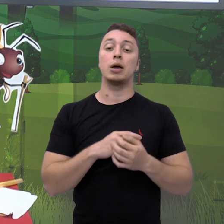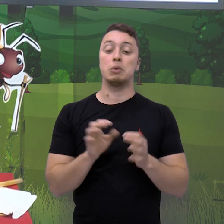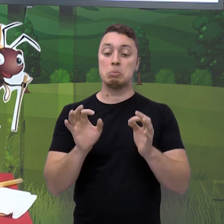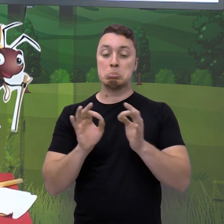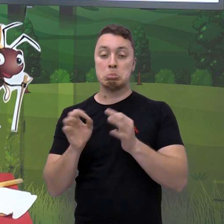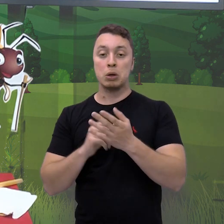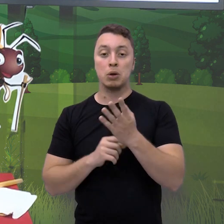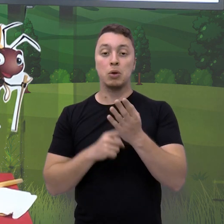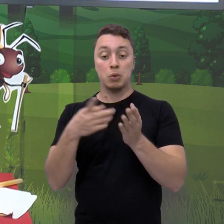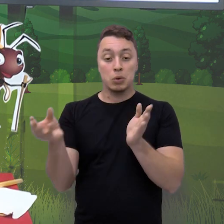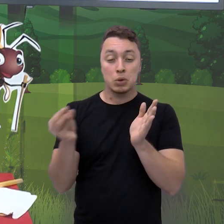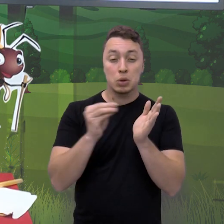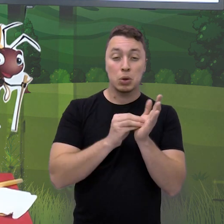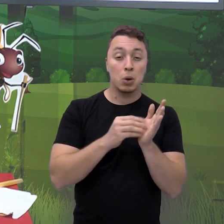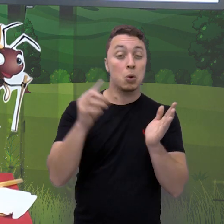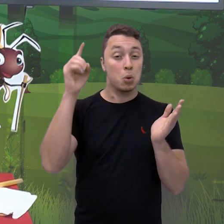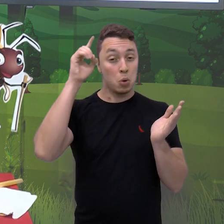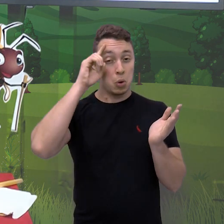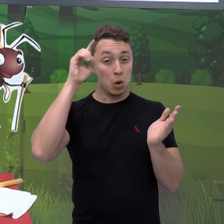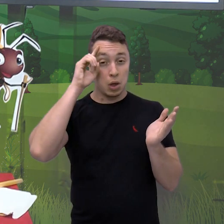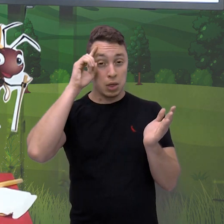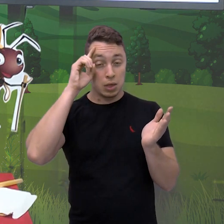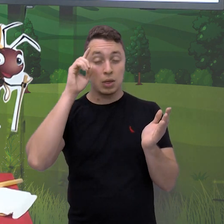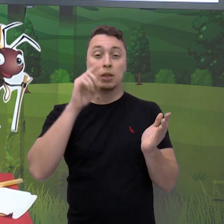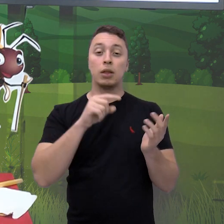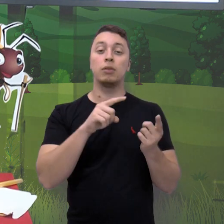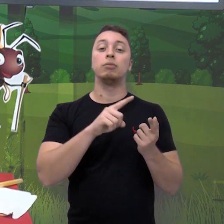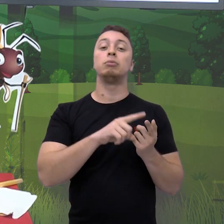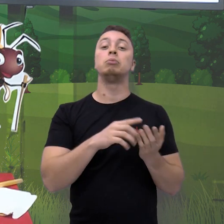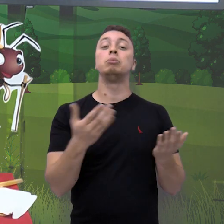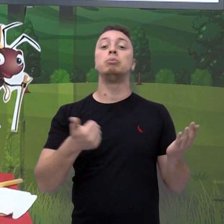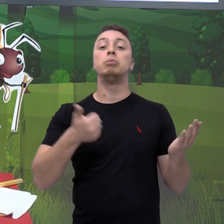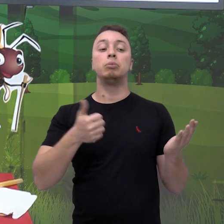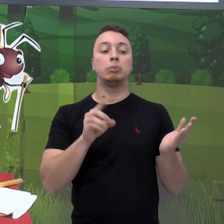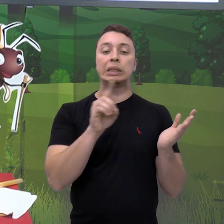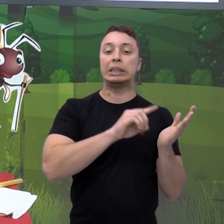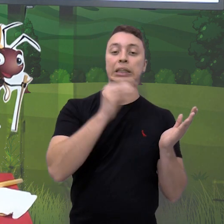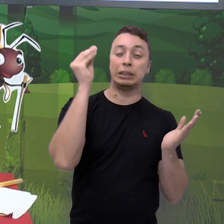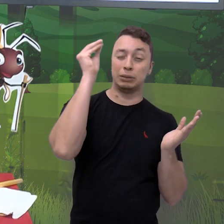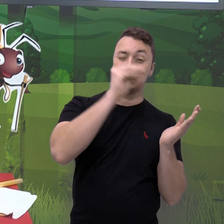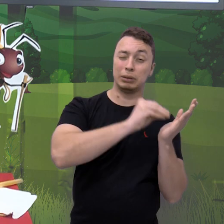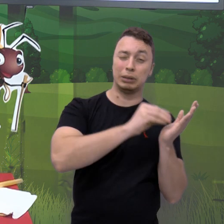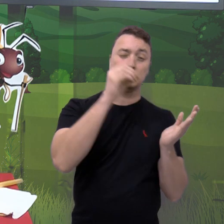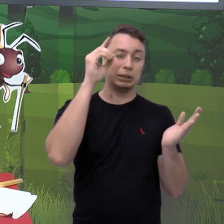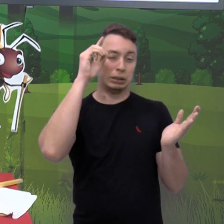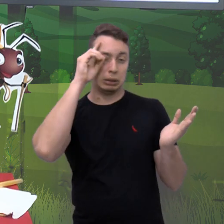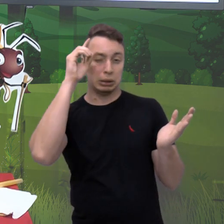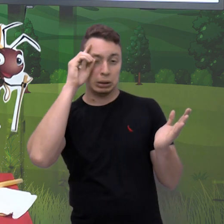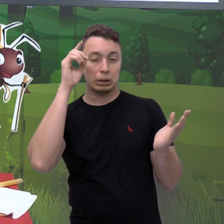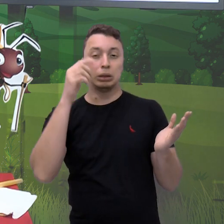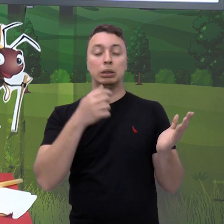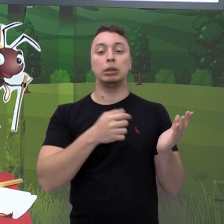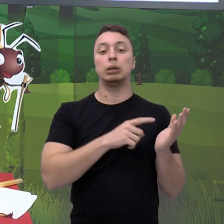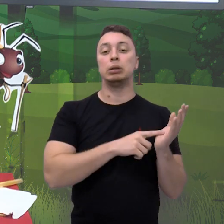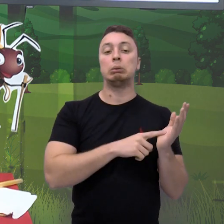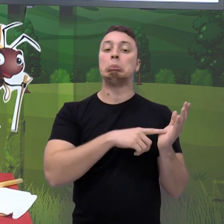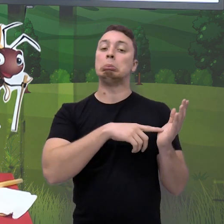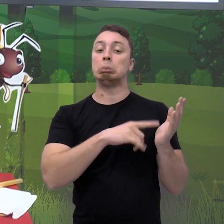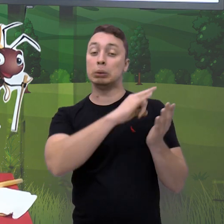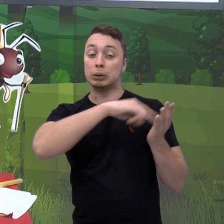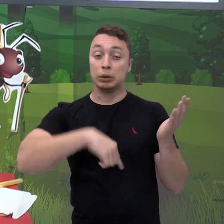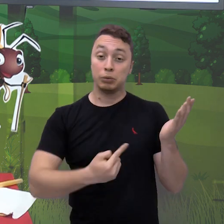coloca o dia, né? Coloca aí a data, qual a data de hoje. Aí você coloca primeira questão,